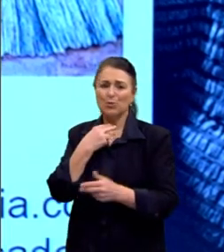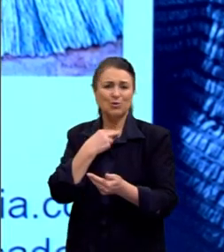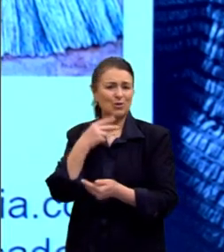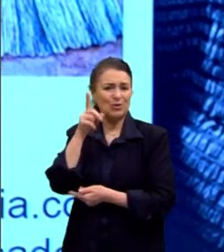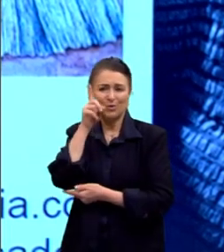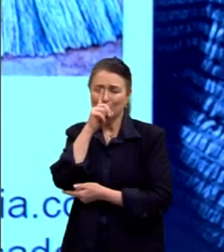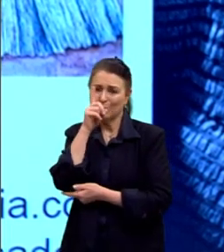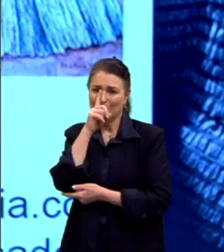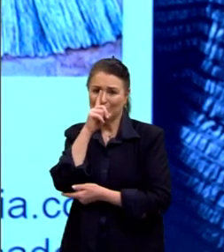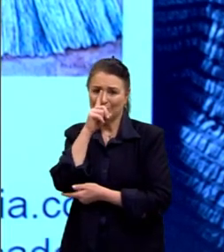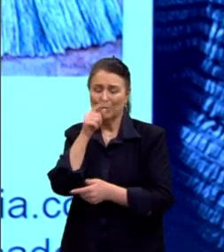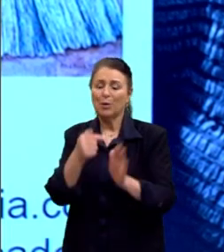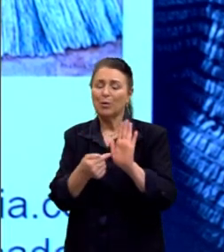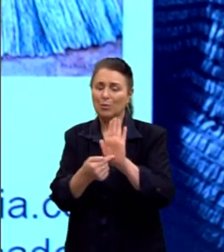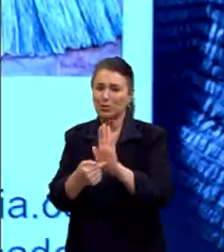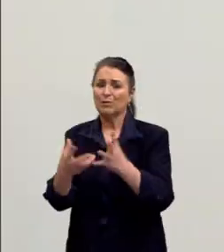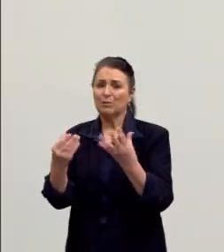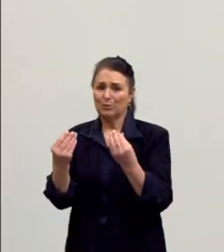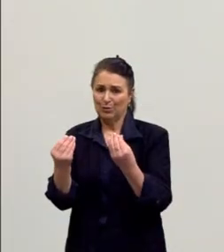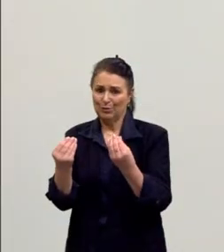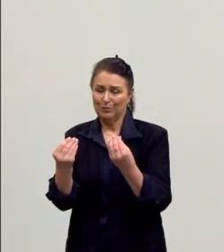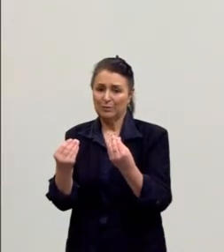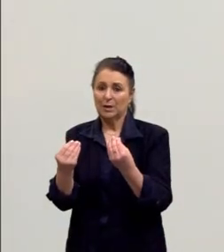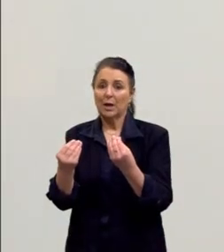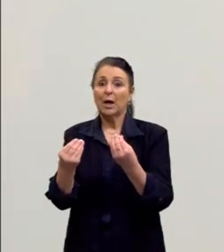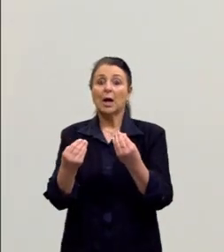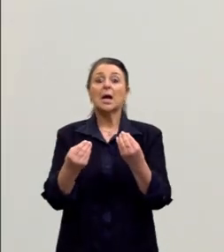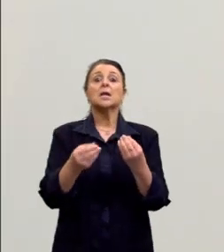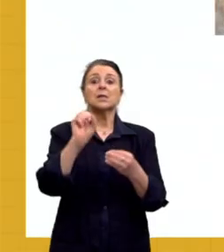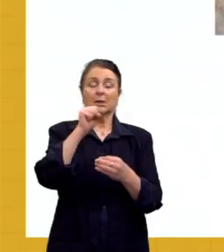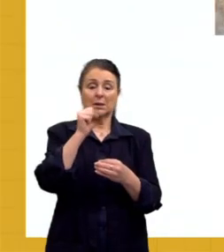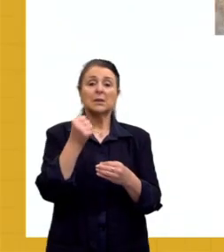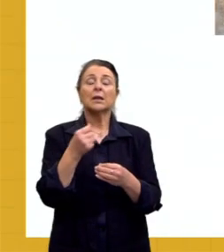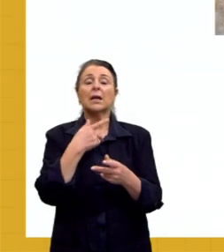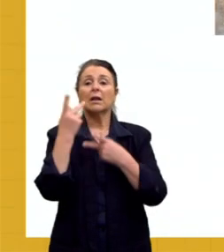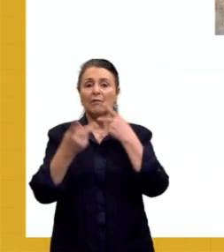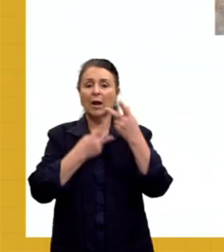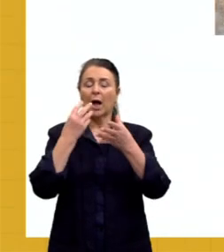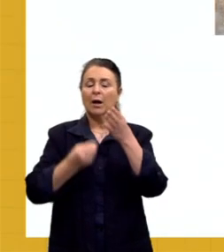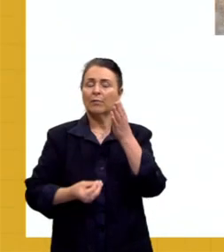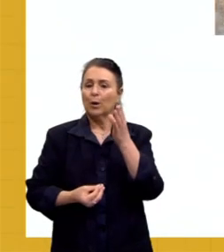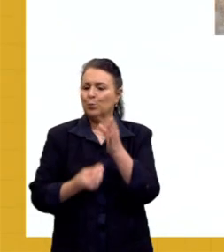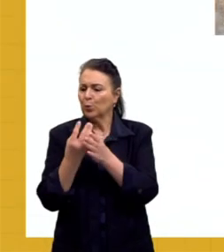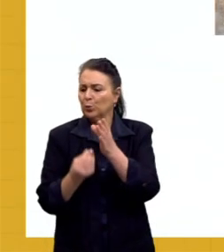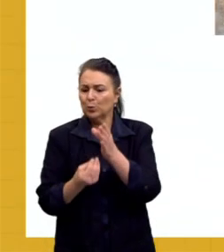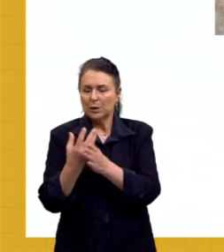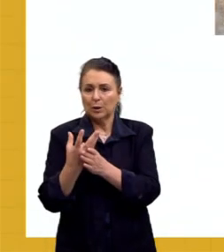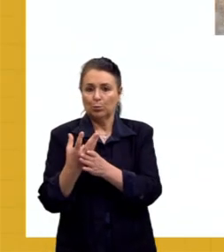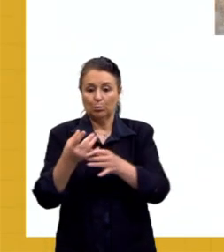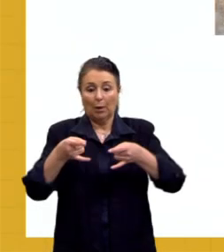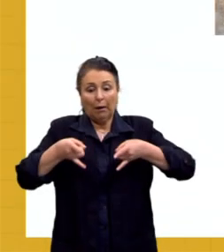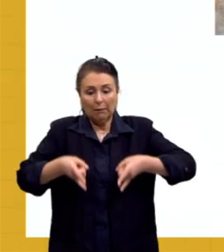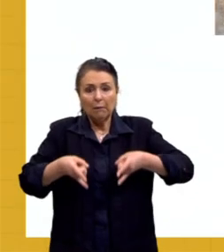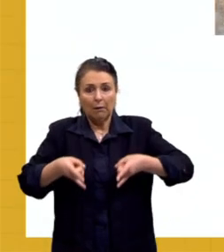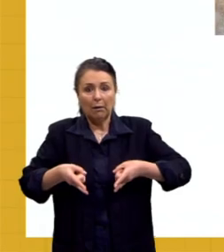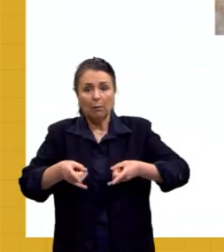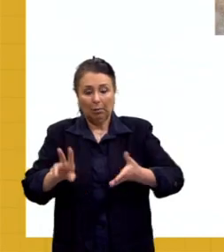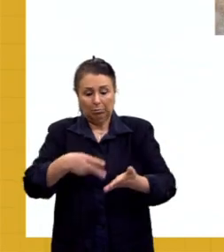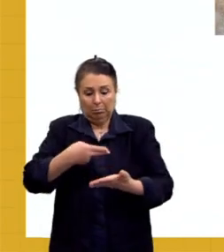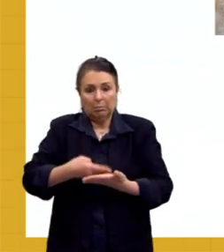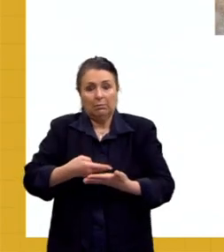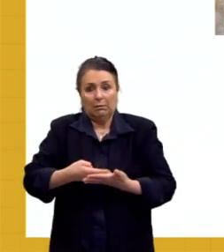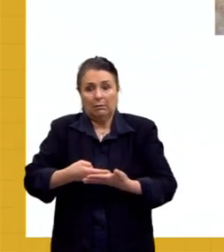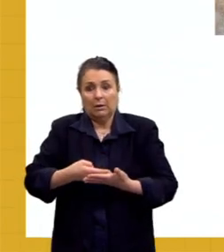que ela produzia. Isso mesmo. E aqui a gente tem ela produzindo, mesmo a camada, e tem uma